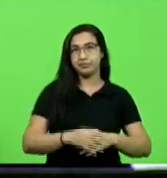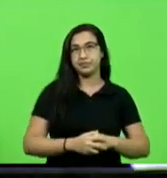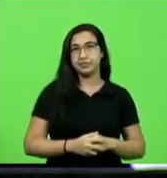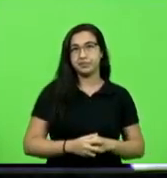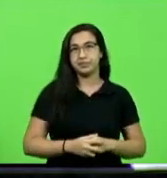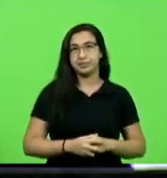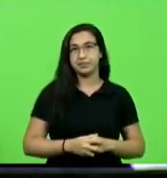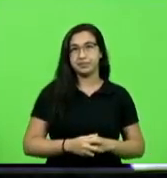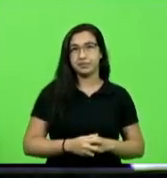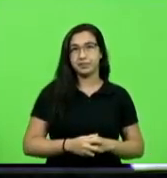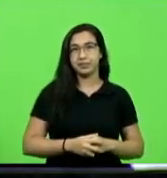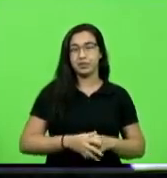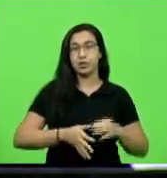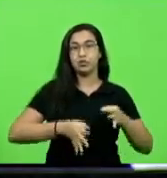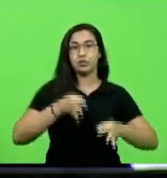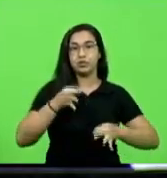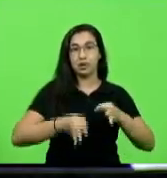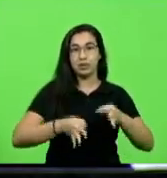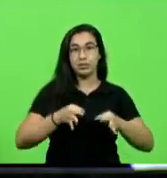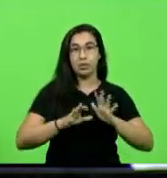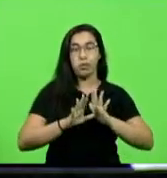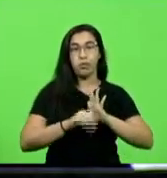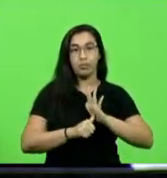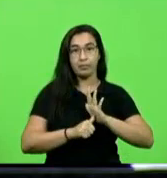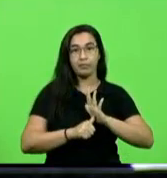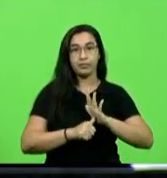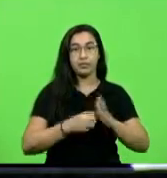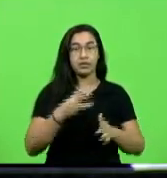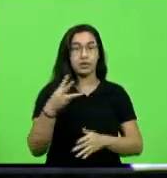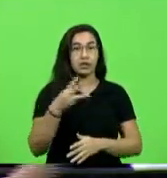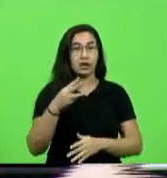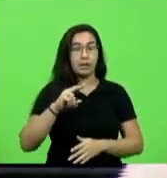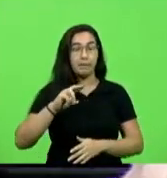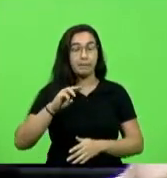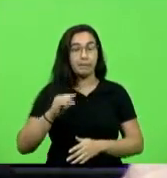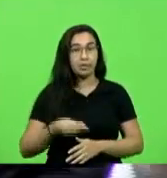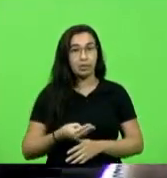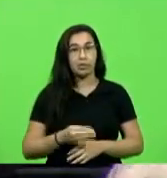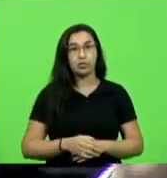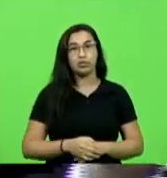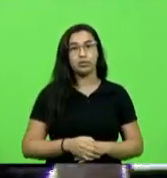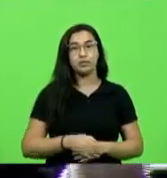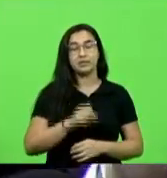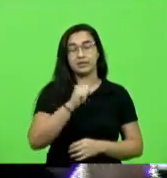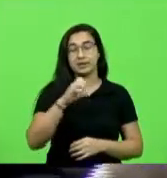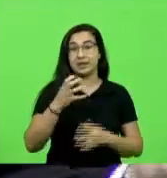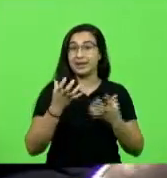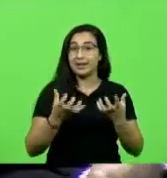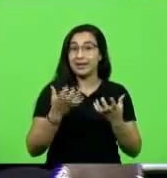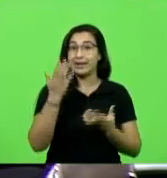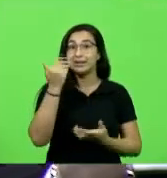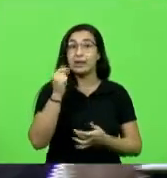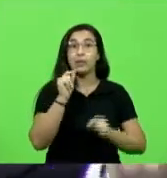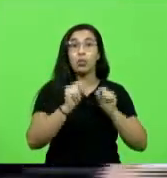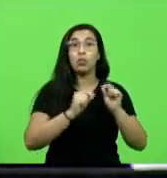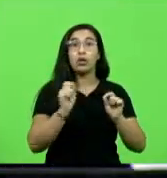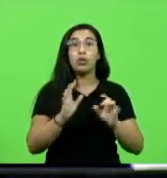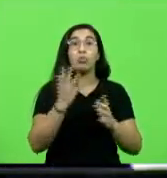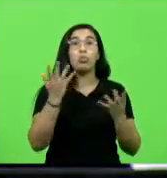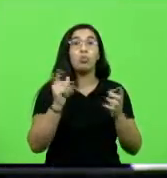do julgamento do roubo dos 33 milhões Santa Catarina quer saber a posição de cada um dos